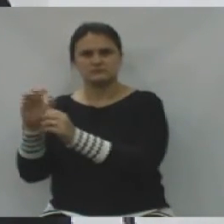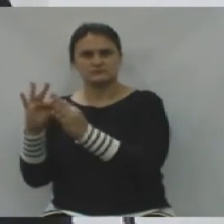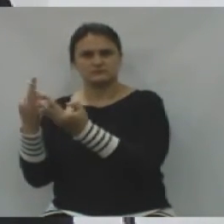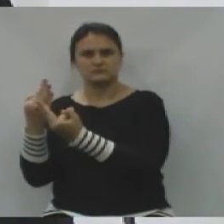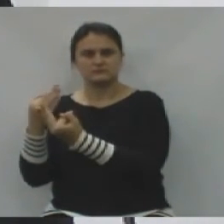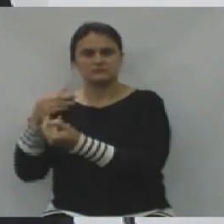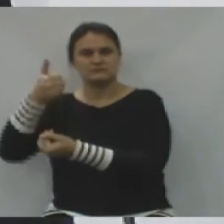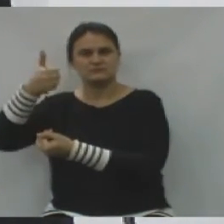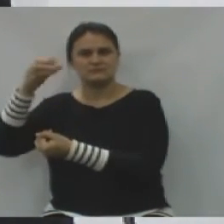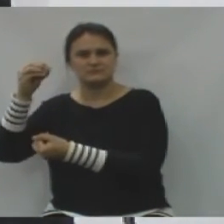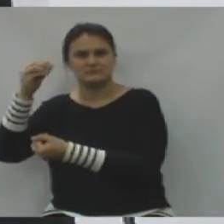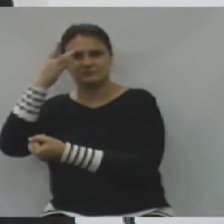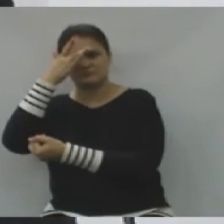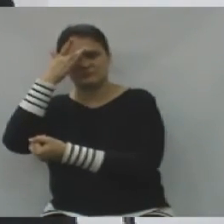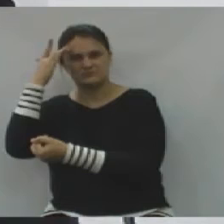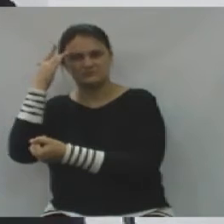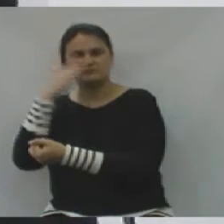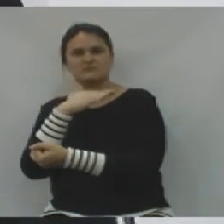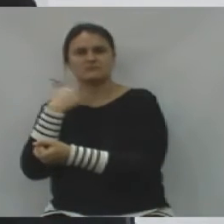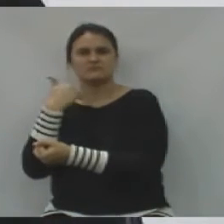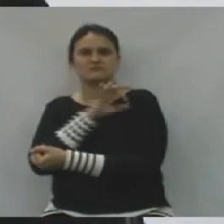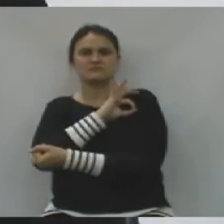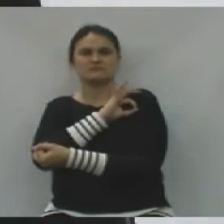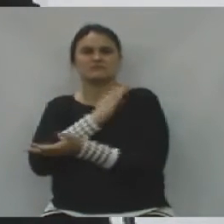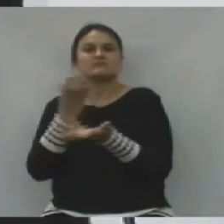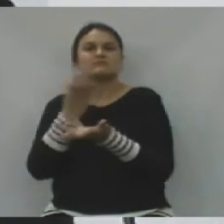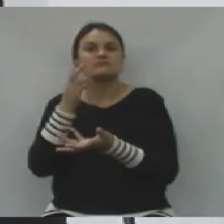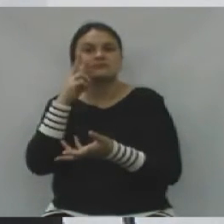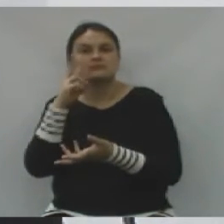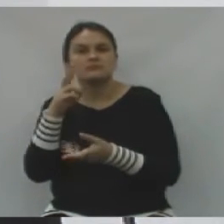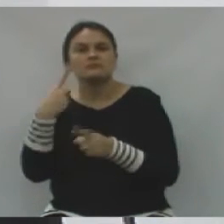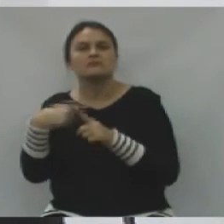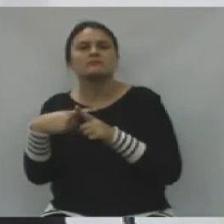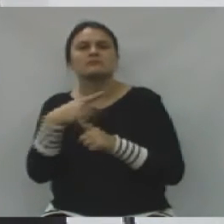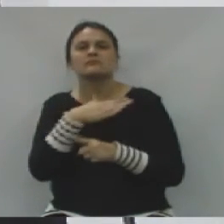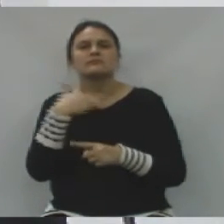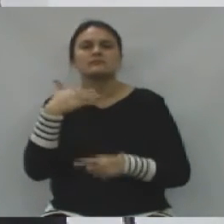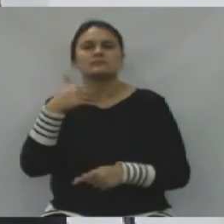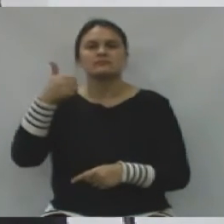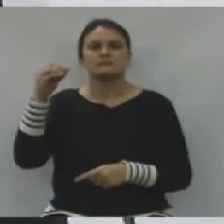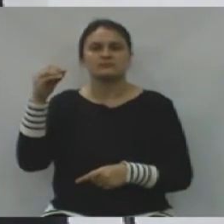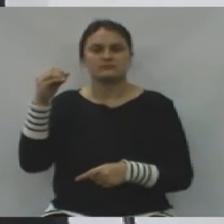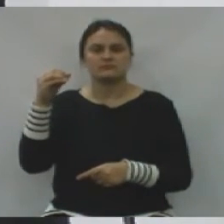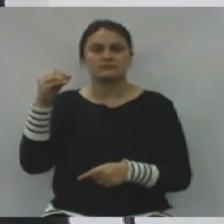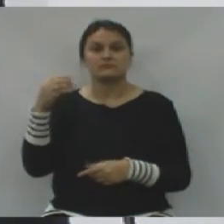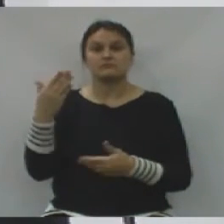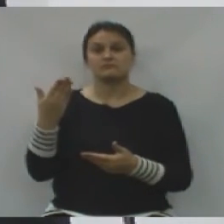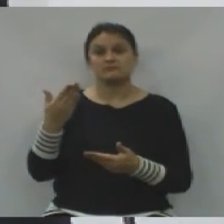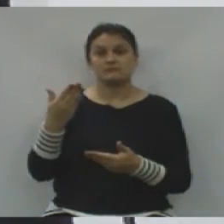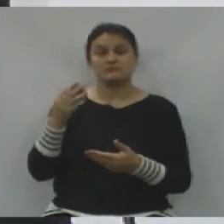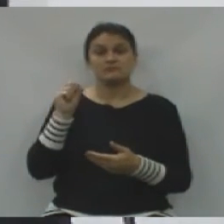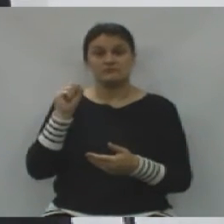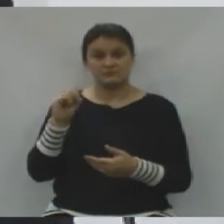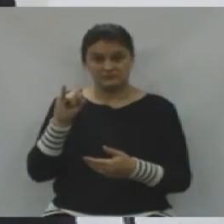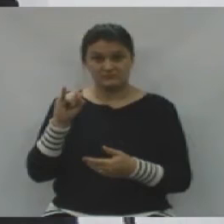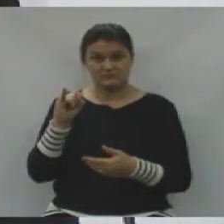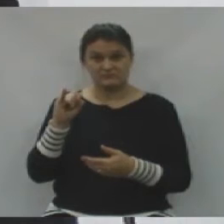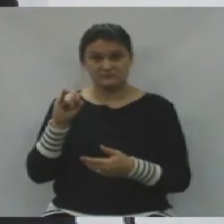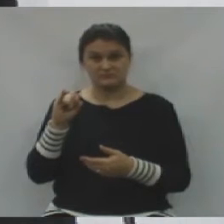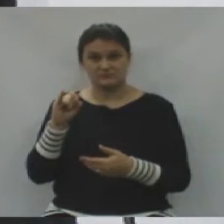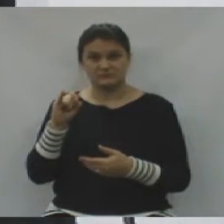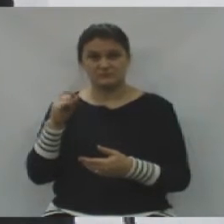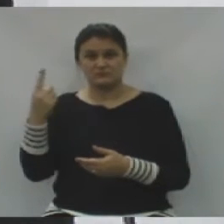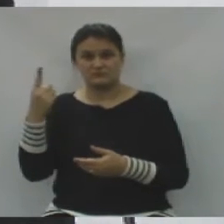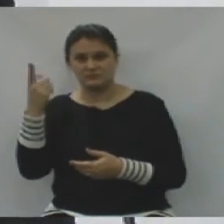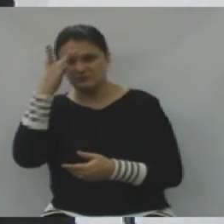dez bandidos foram mortos pela polícia. Agora eu quero investigar por que mataram os dez. Quer dizer, se tivesse deixado matar um membro da